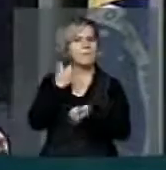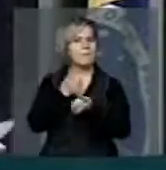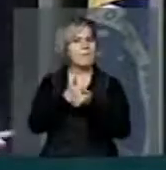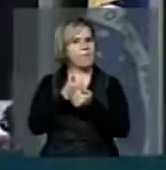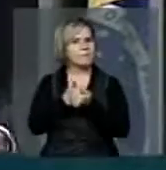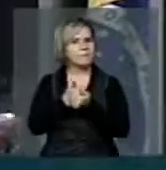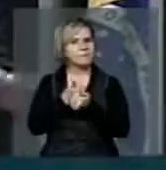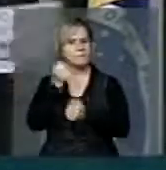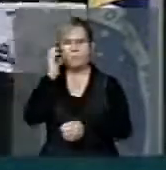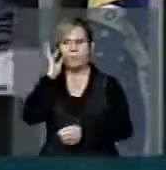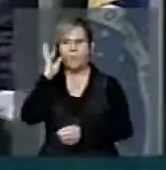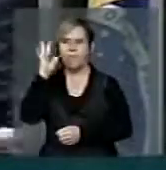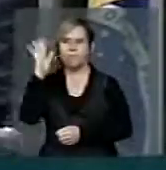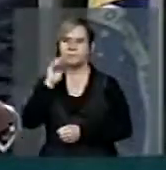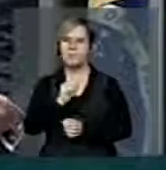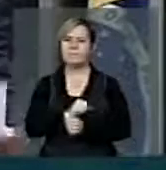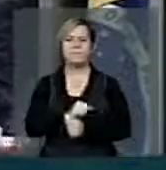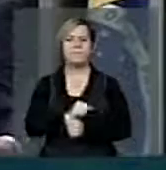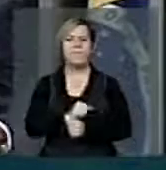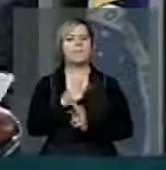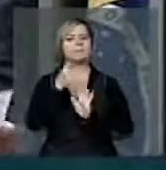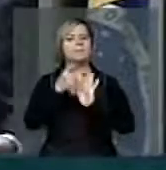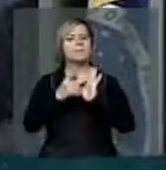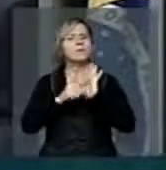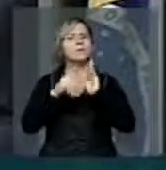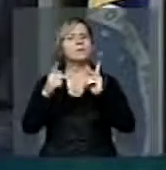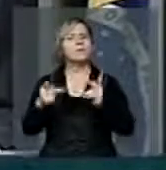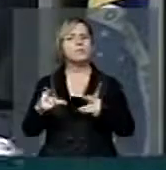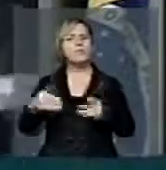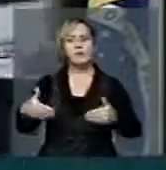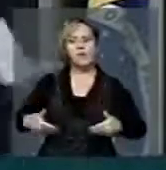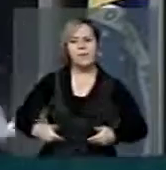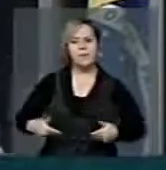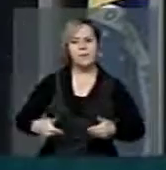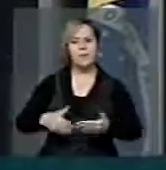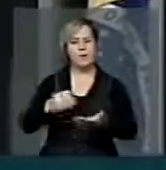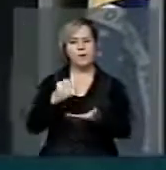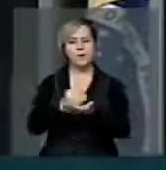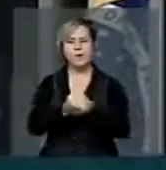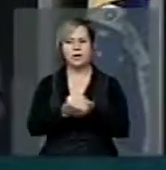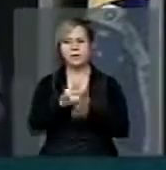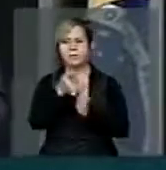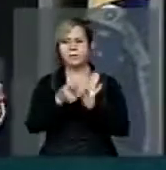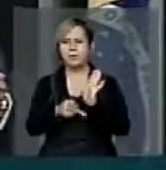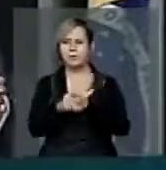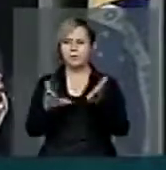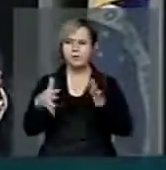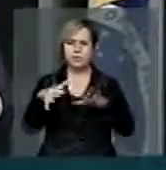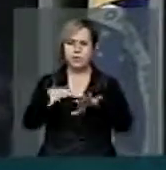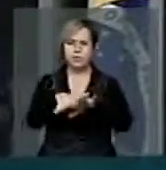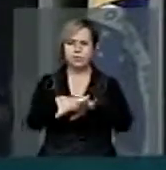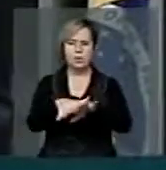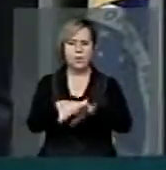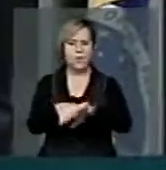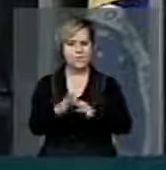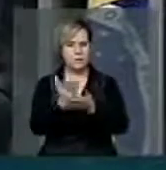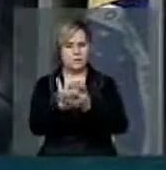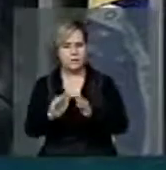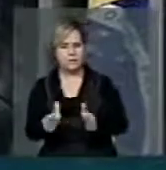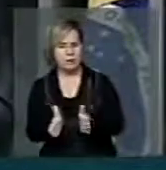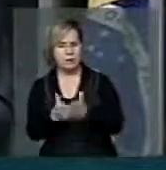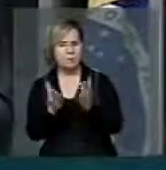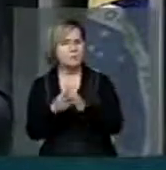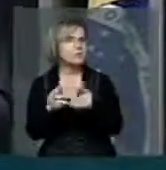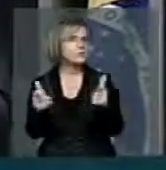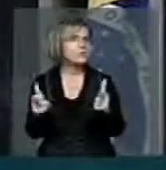Imaginem, e os programas Fome Zero e outros tantos de inclusão da pobreza, onde